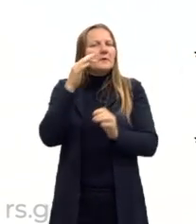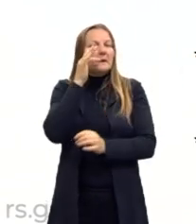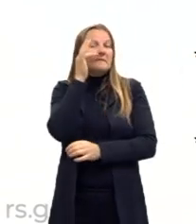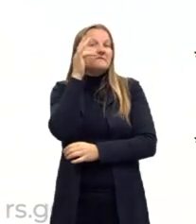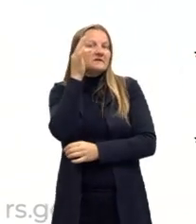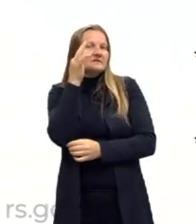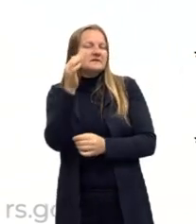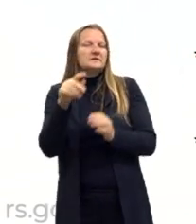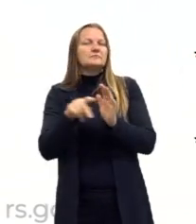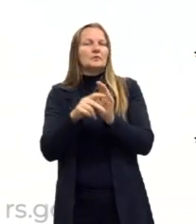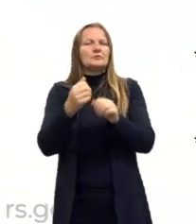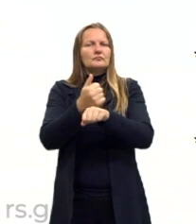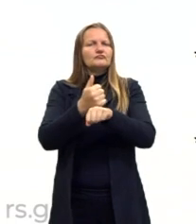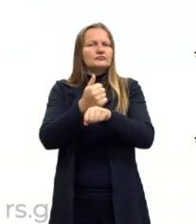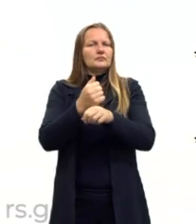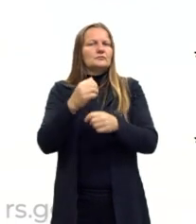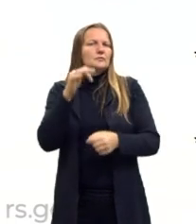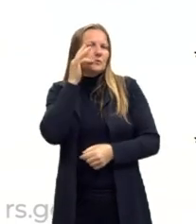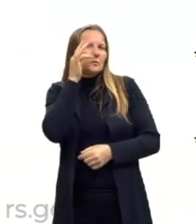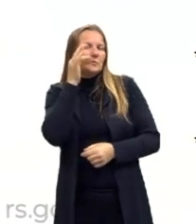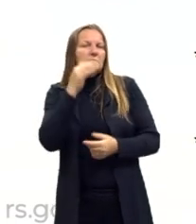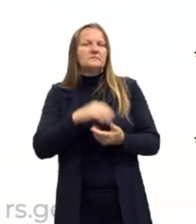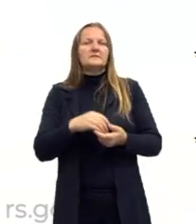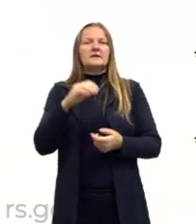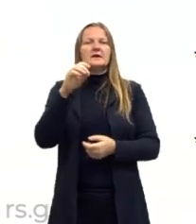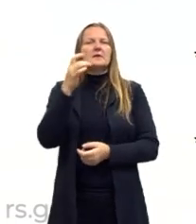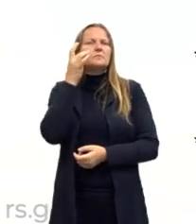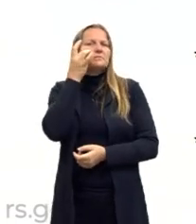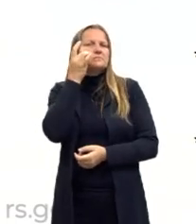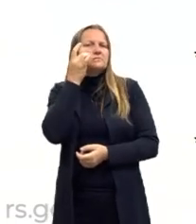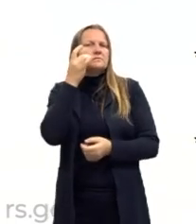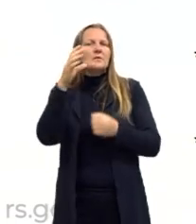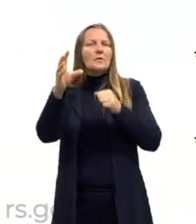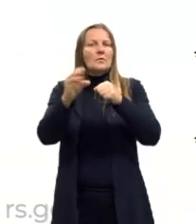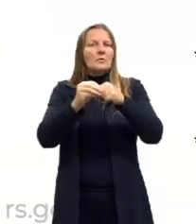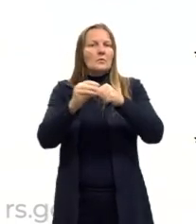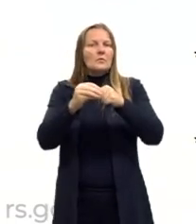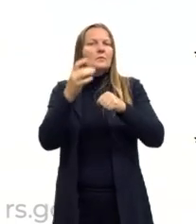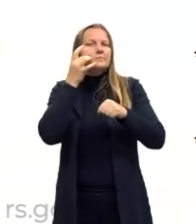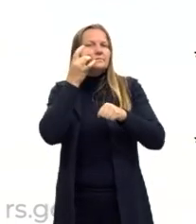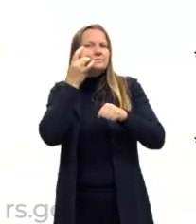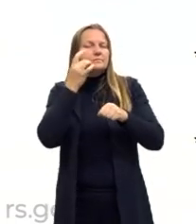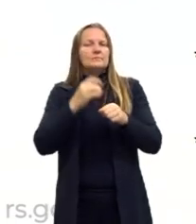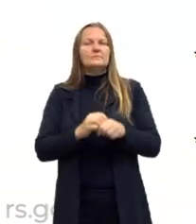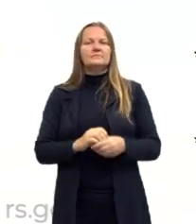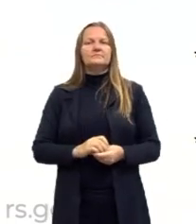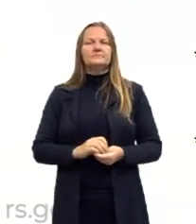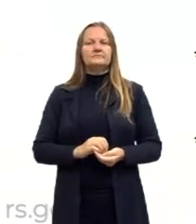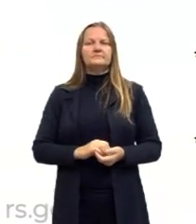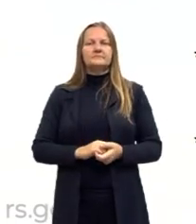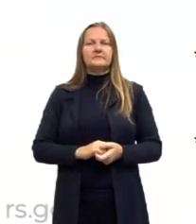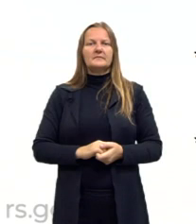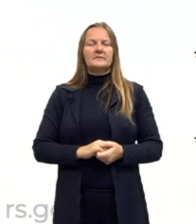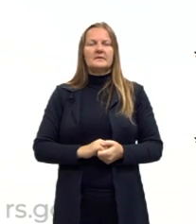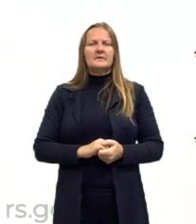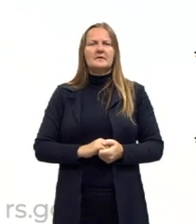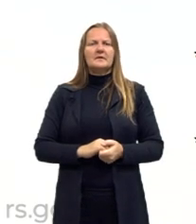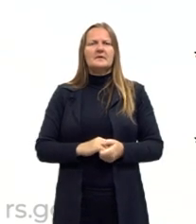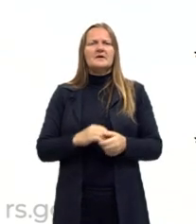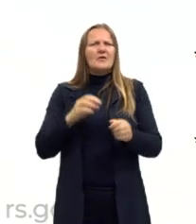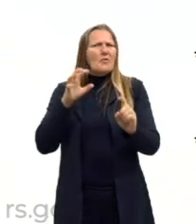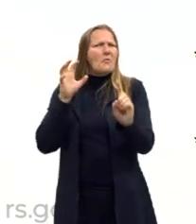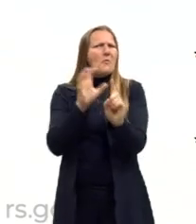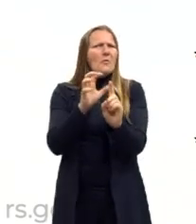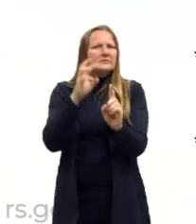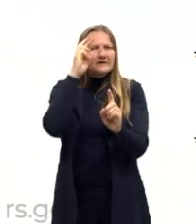Empirista, então, vem dos sentidos que nos vão dar o conhecimento. Ele vai ser contra o racionalismo.